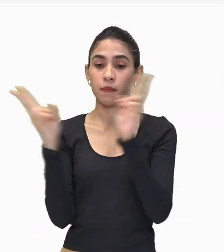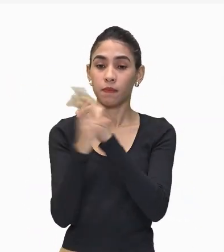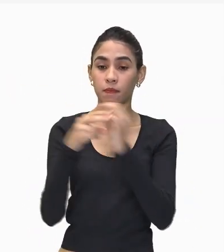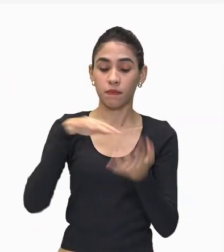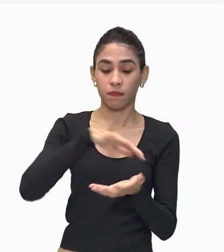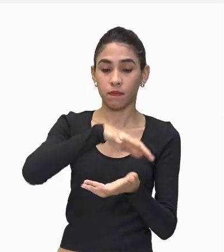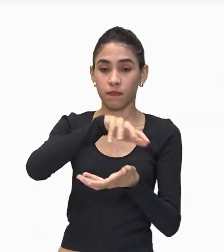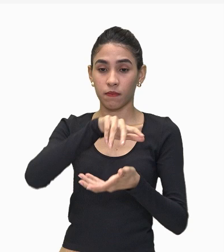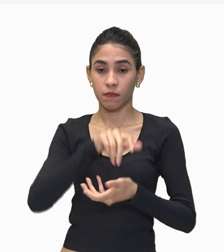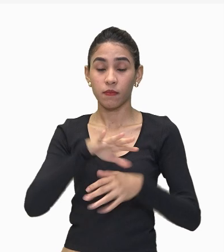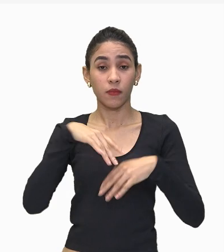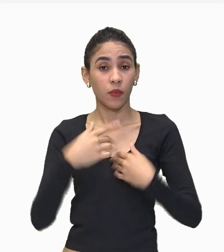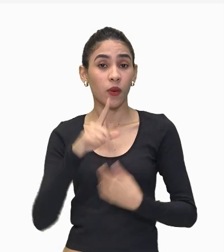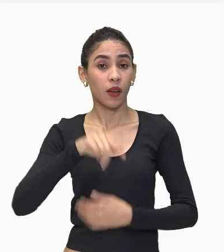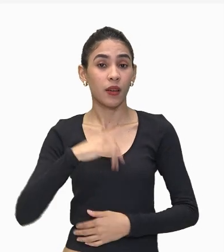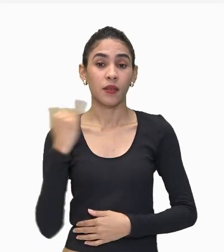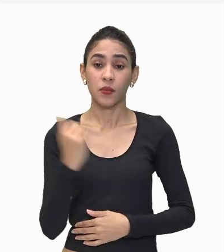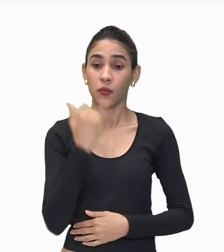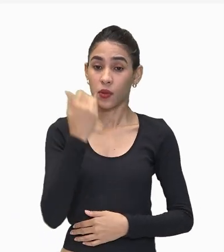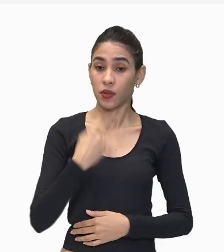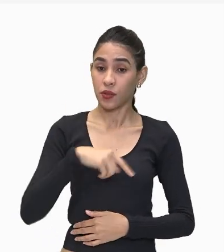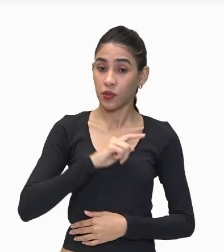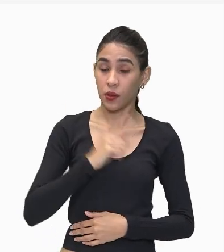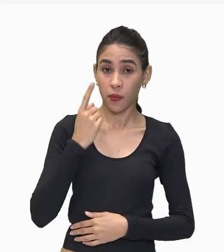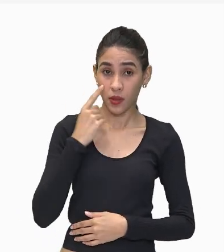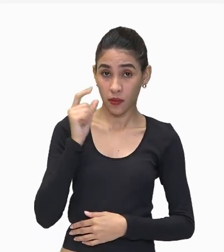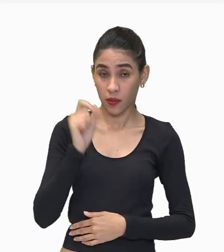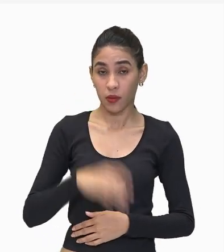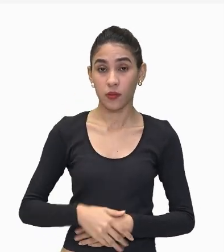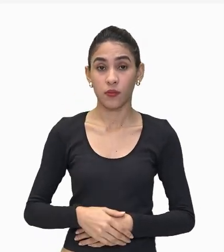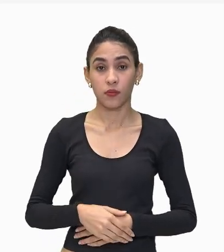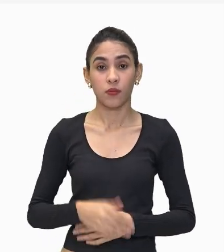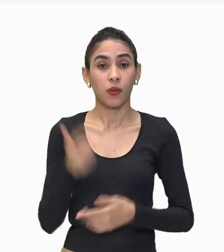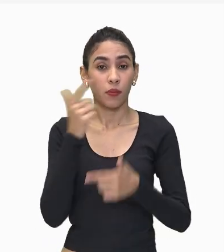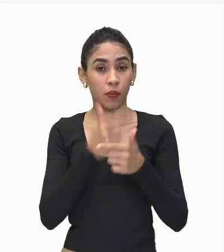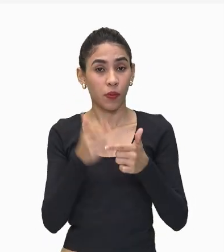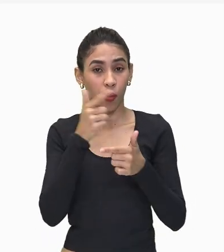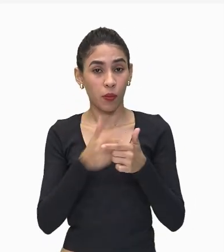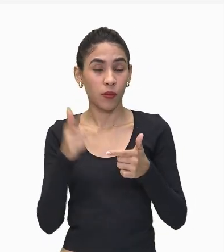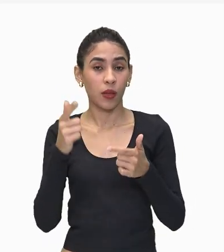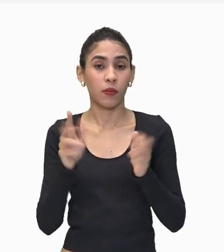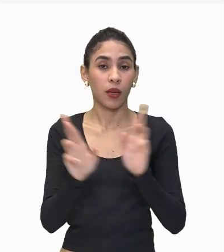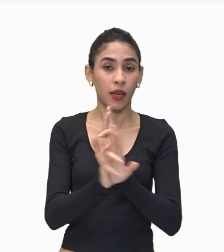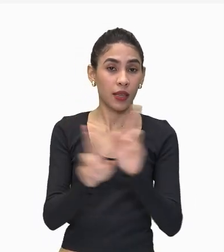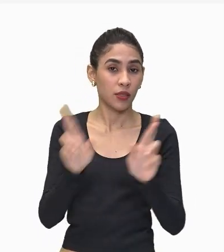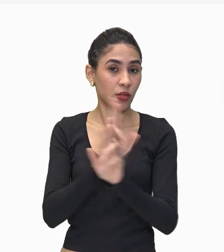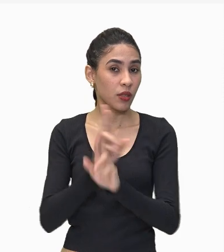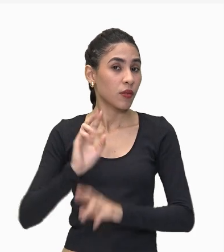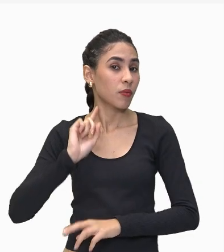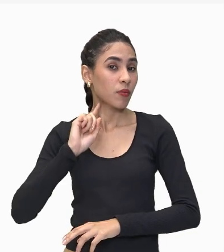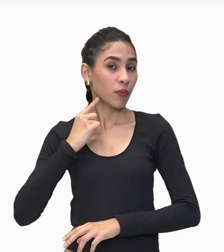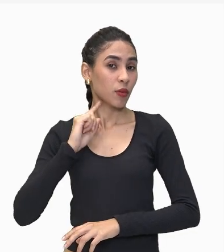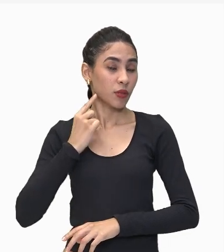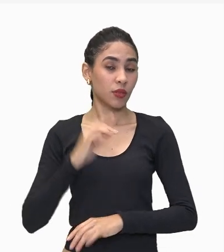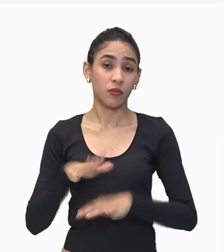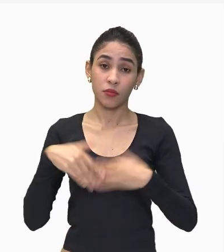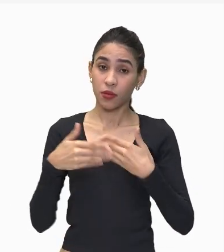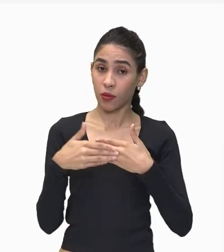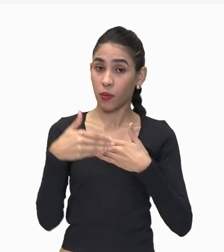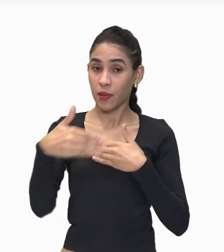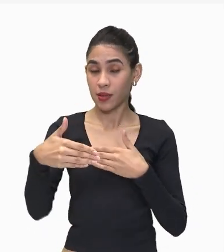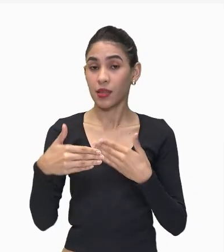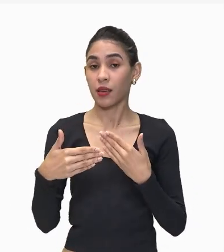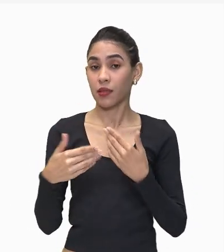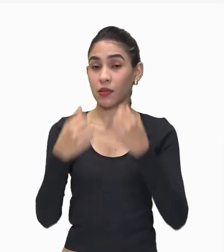importante A gente observar Os impactos Relacionados A poluição A aí pra gente Falar desse